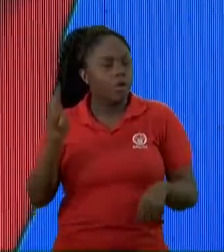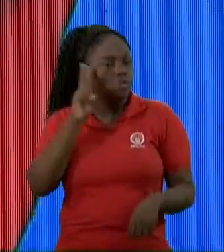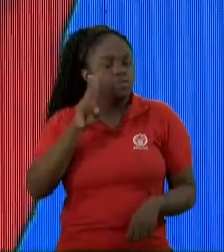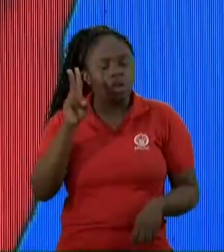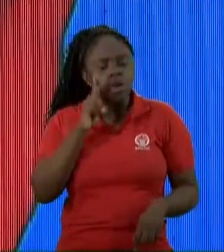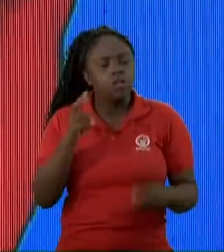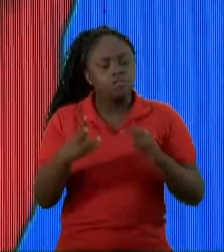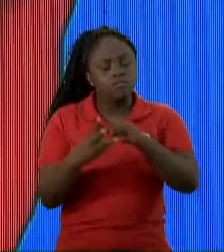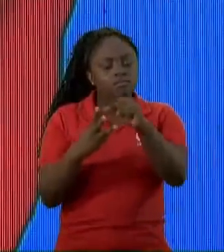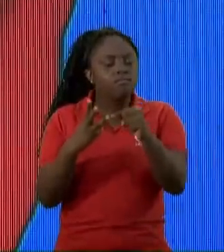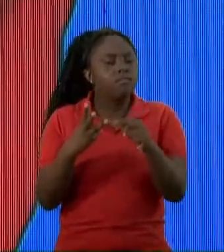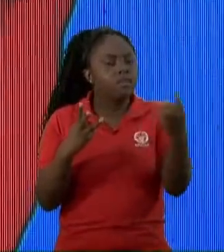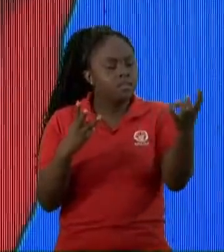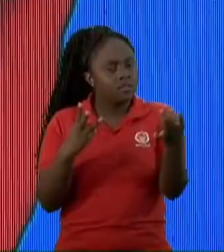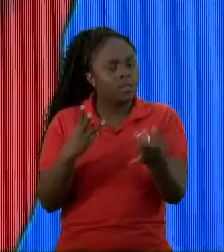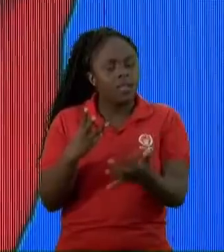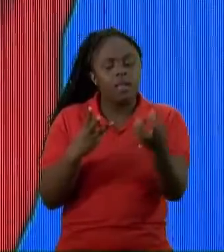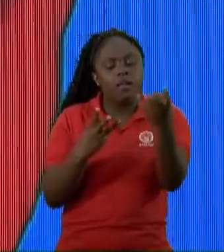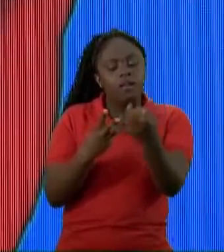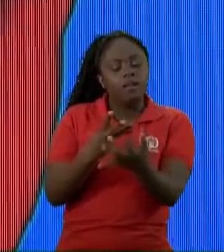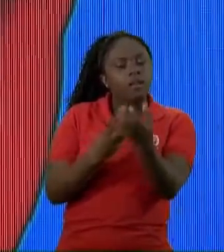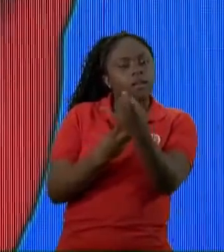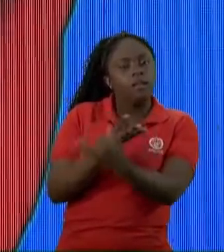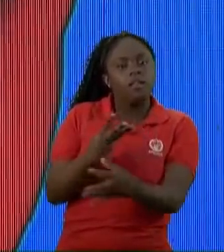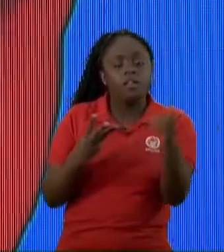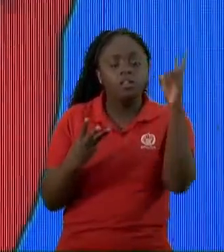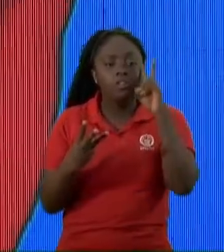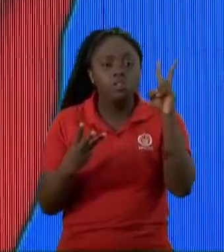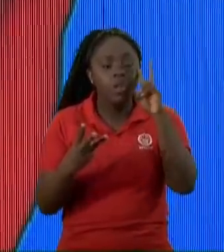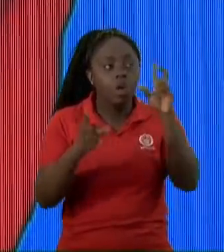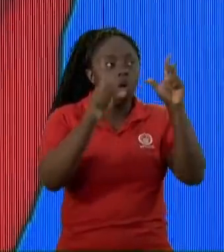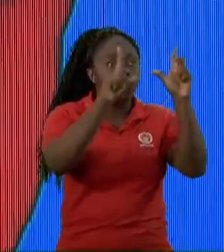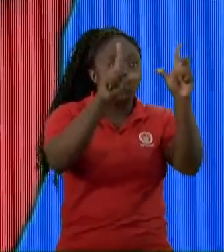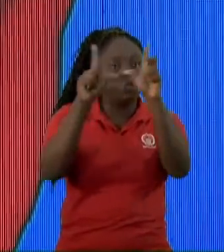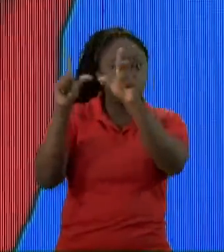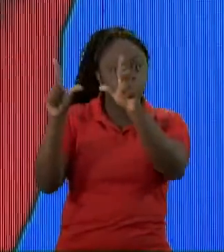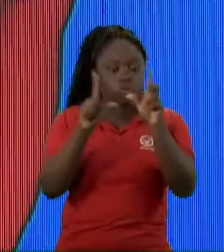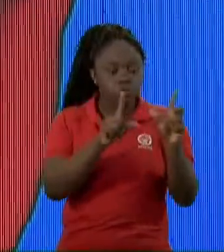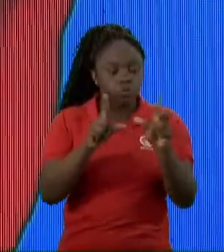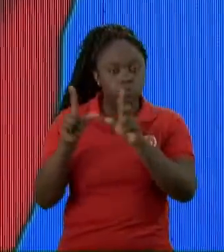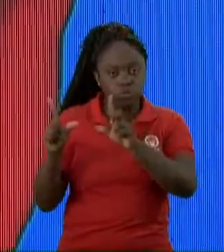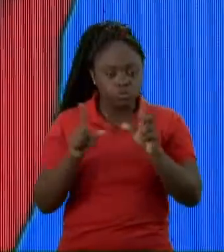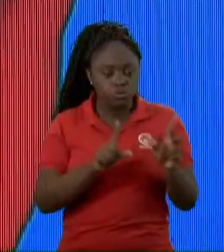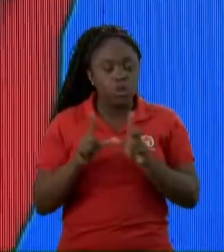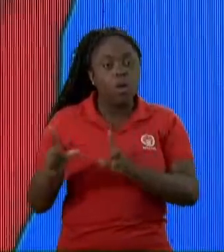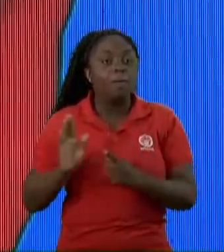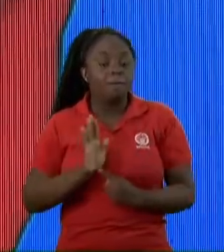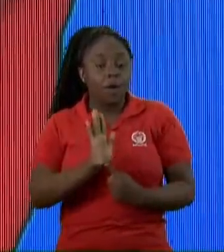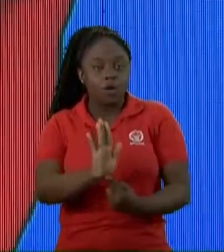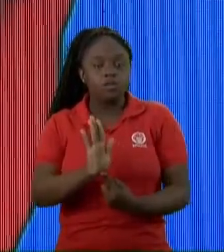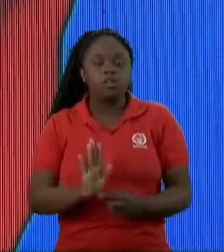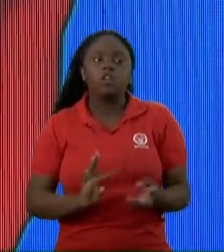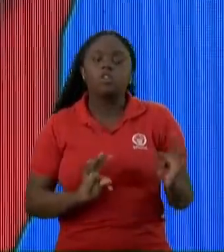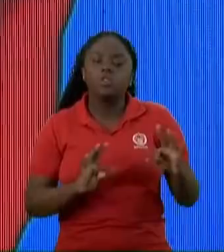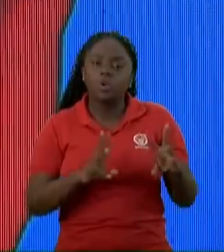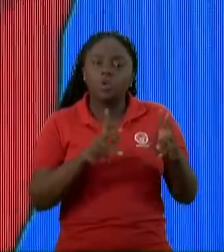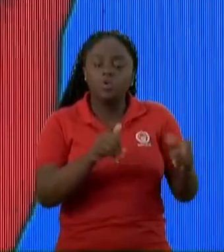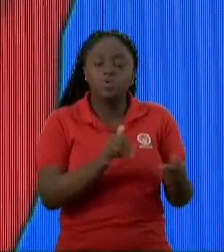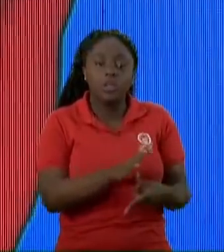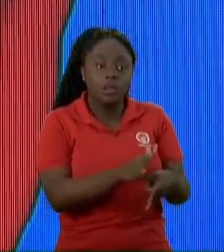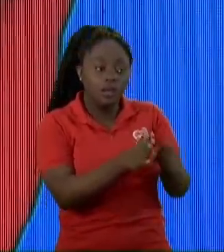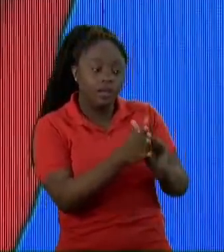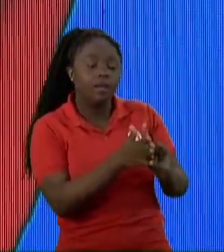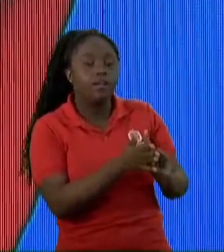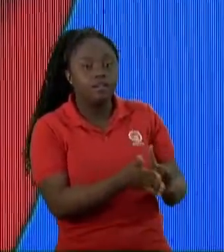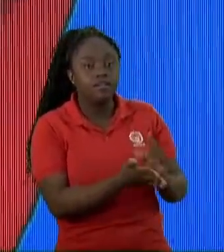Eu posso contar pra você A história do super-homem As histórias em quadrinhos Mostram Que todos esses heróis Antes de virarem